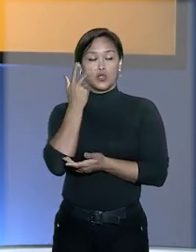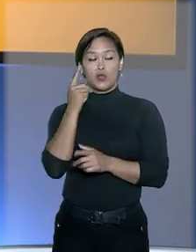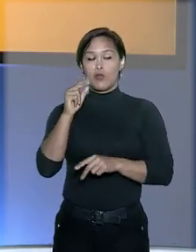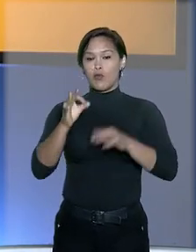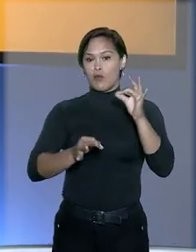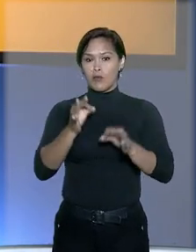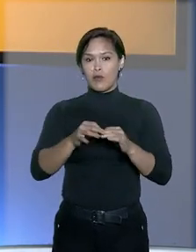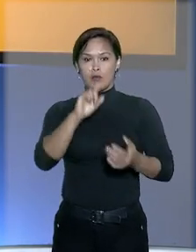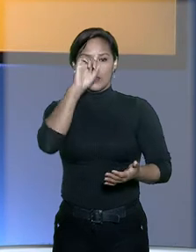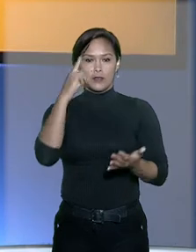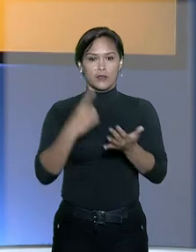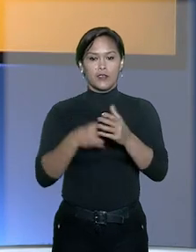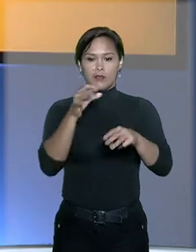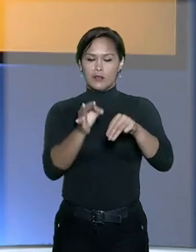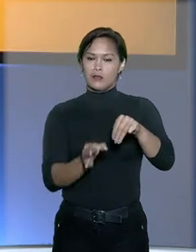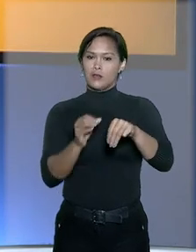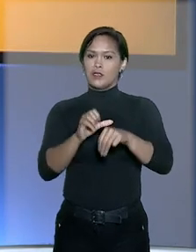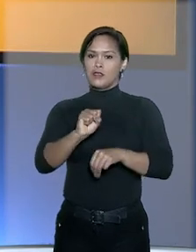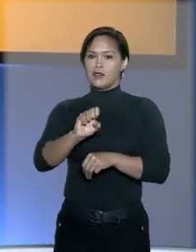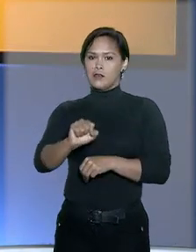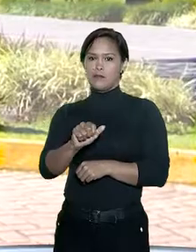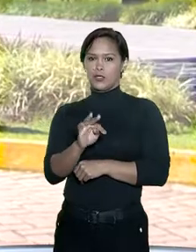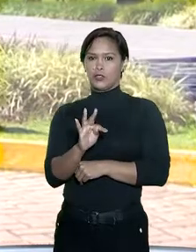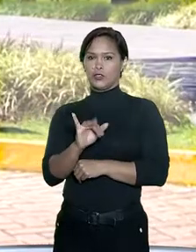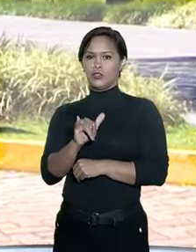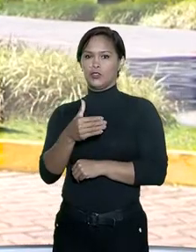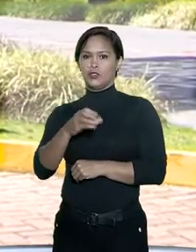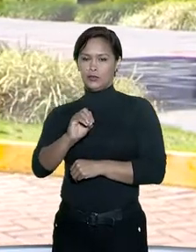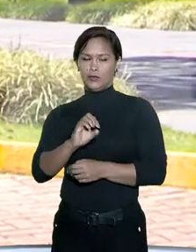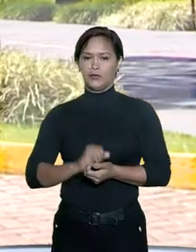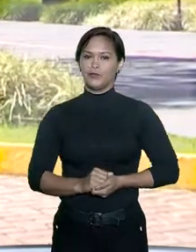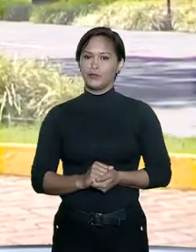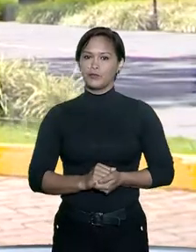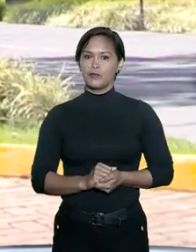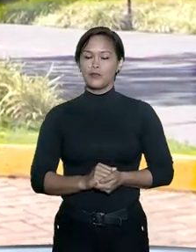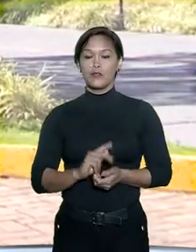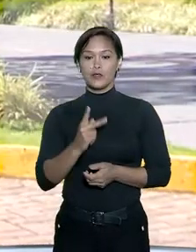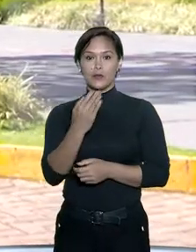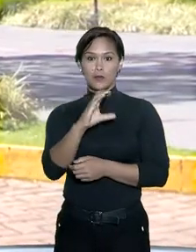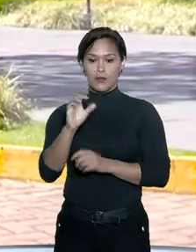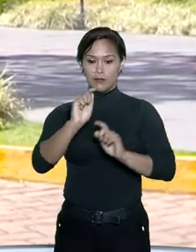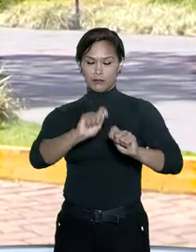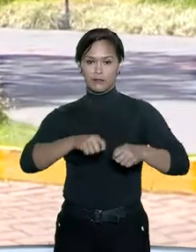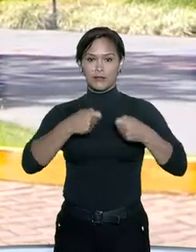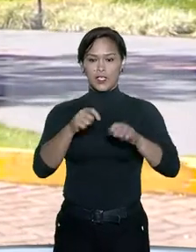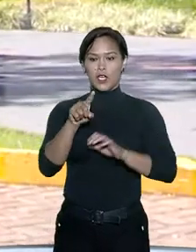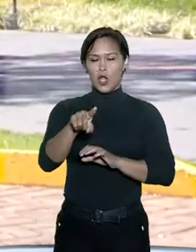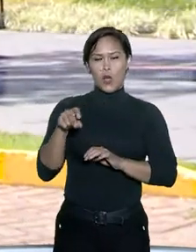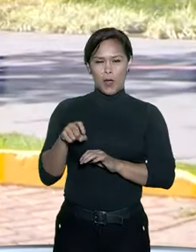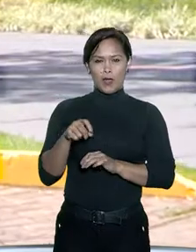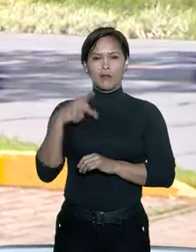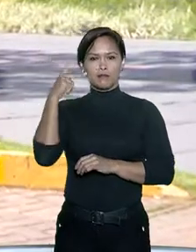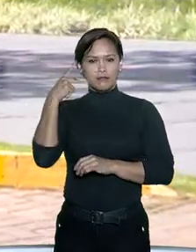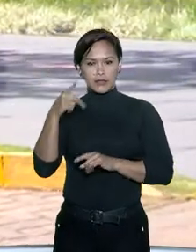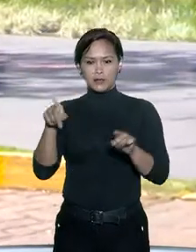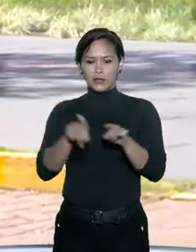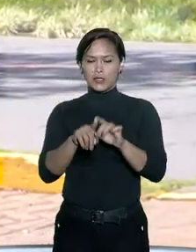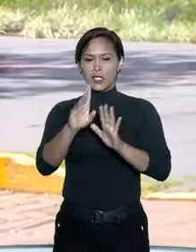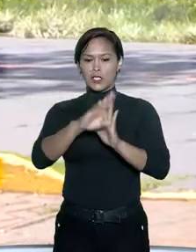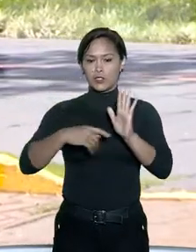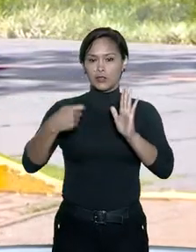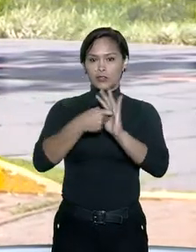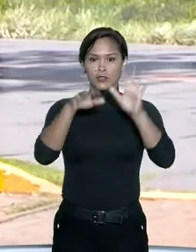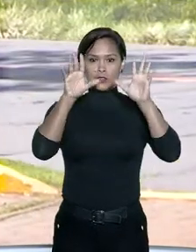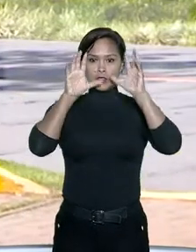A decisão foi do ministro Sebastião Reis Júnior. O habeas corpus da defesa do ex-parlamentar, impetrado no Tribunal de